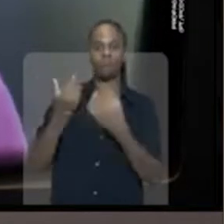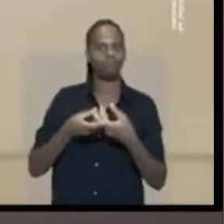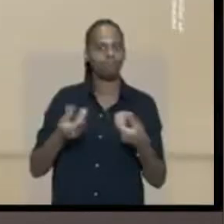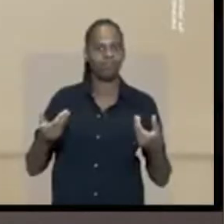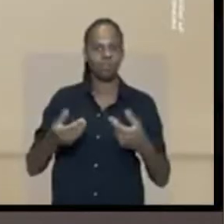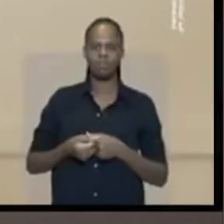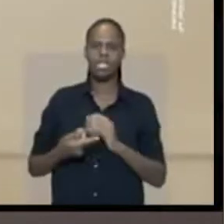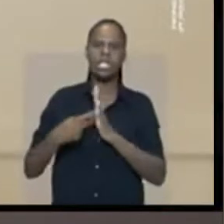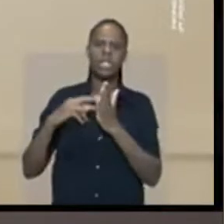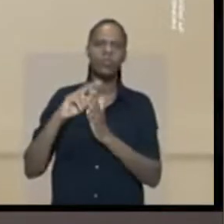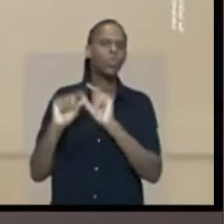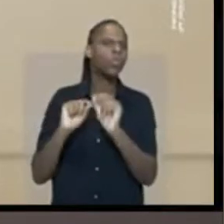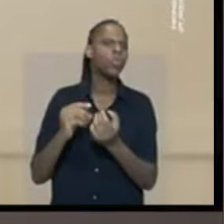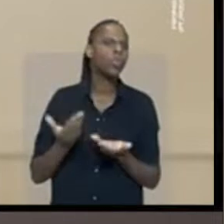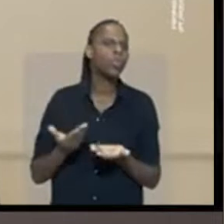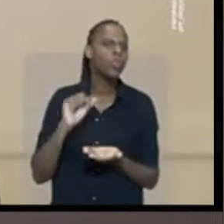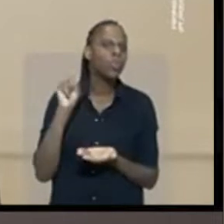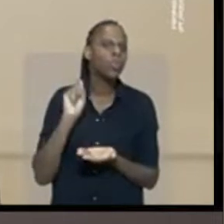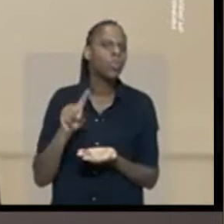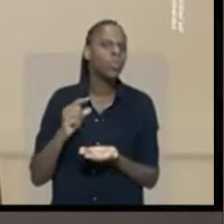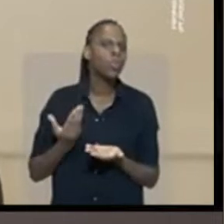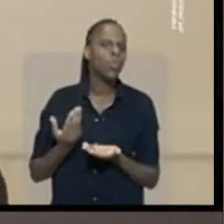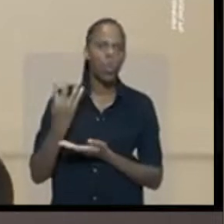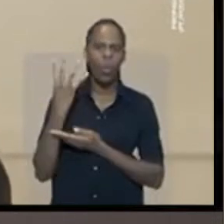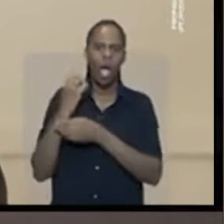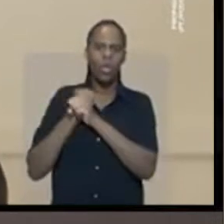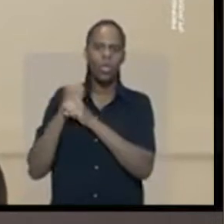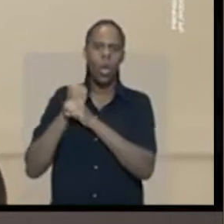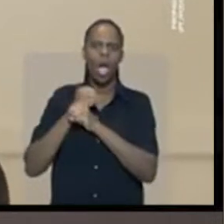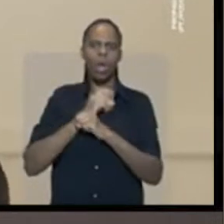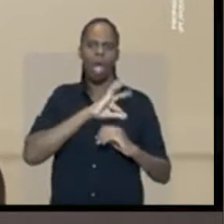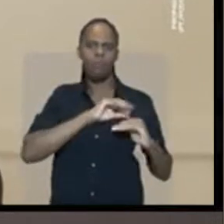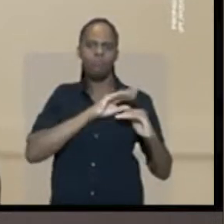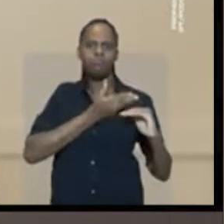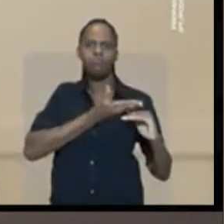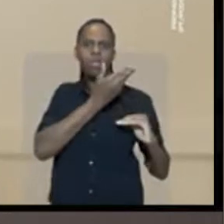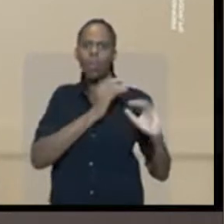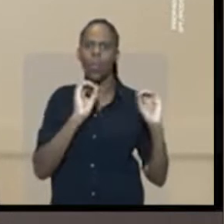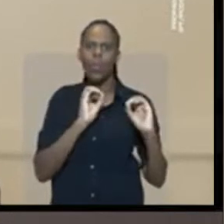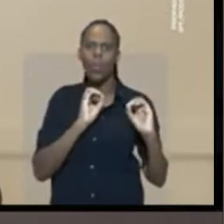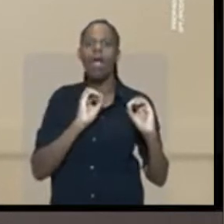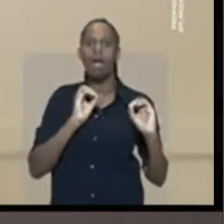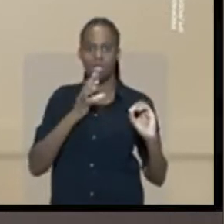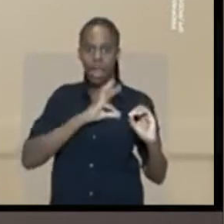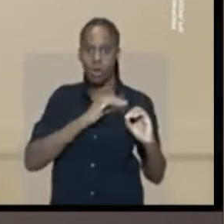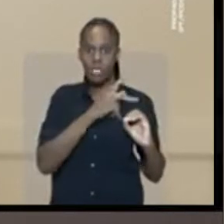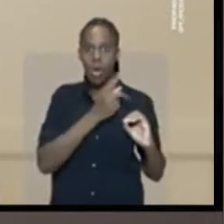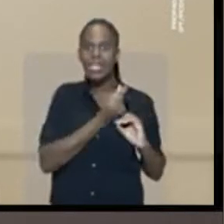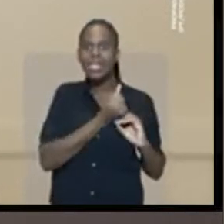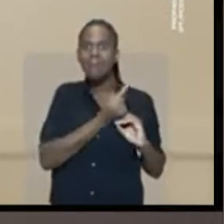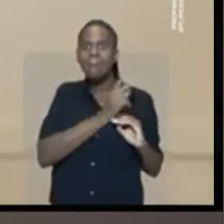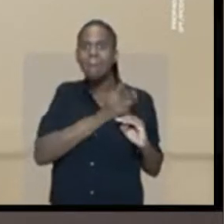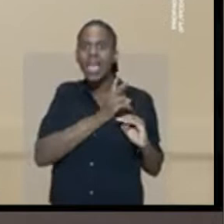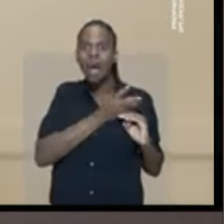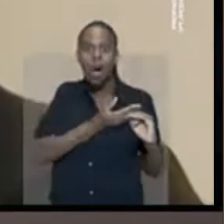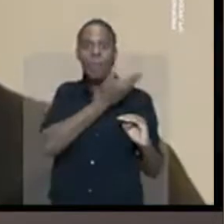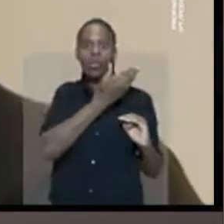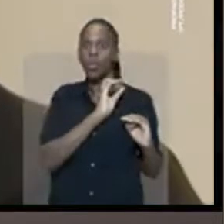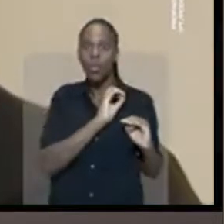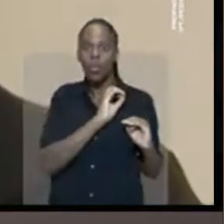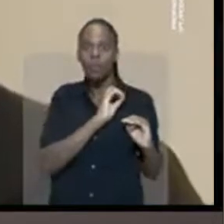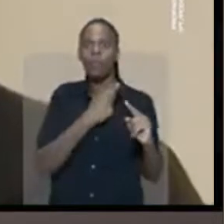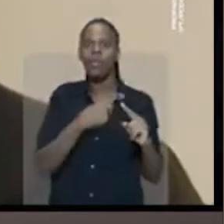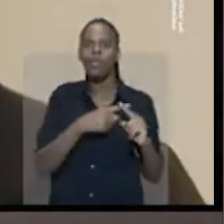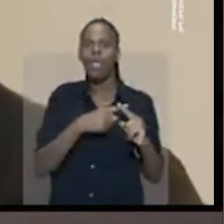anterior. Sabe o que isso significa? Depois de quatro anos sem aumento real, agora o seu salário pode ficar congelado.